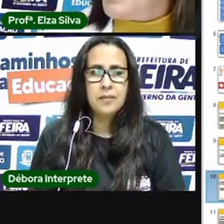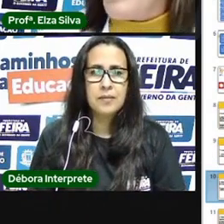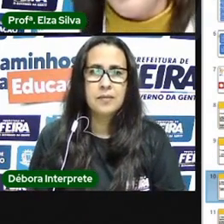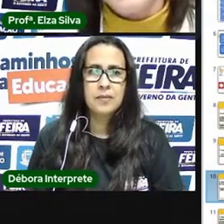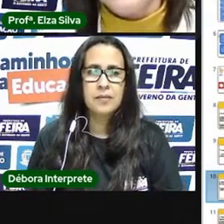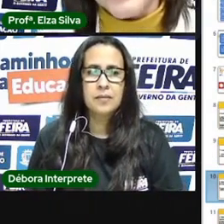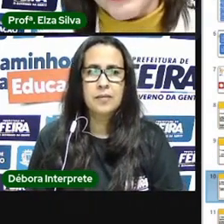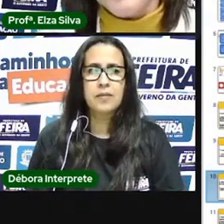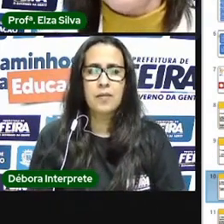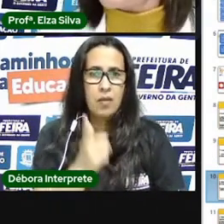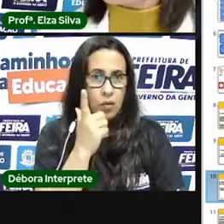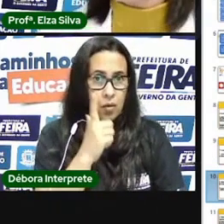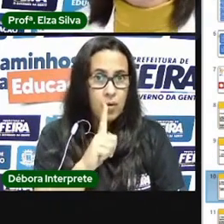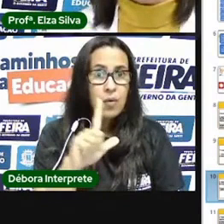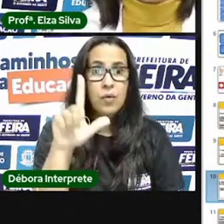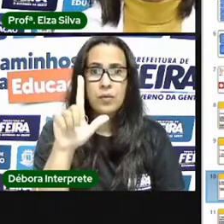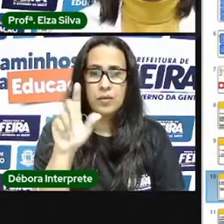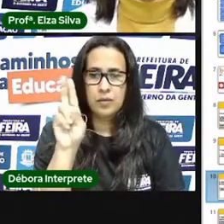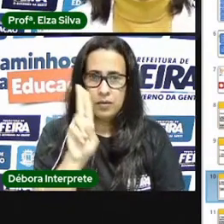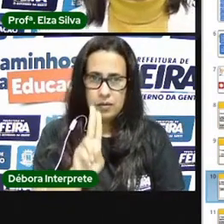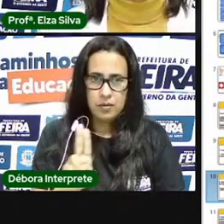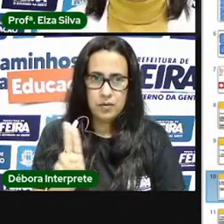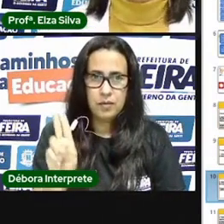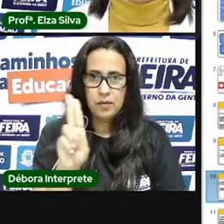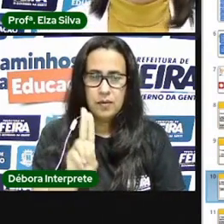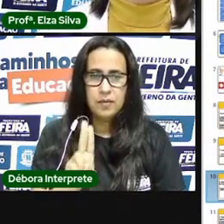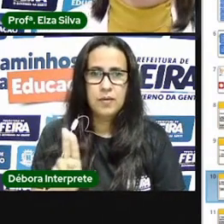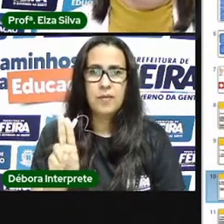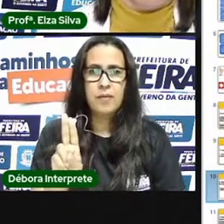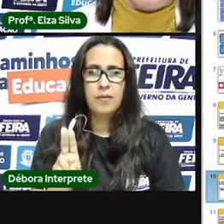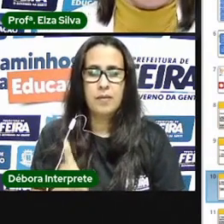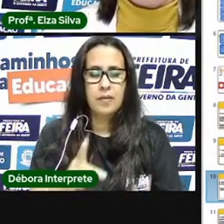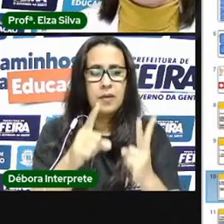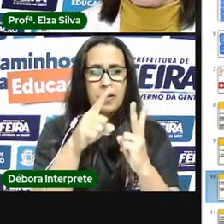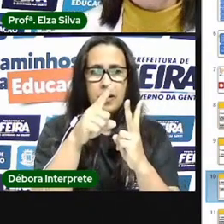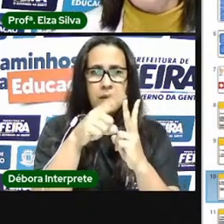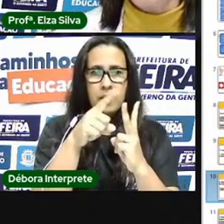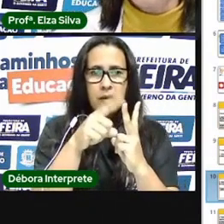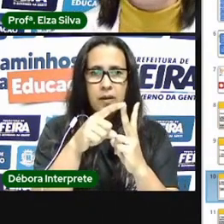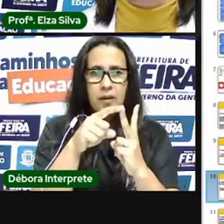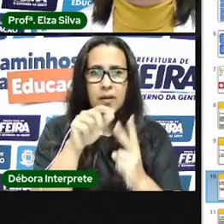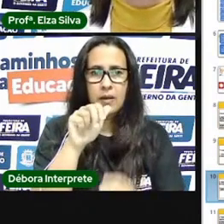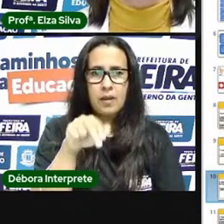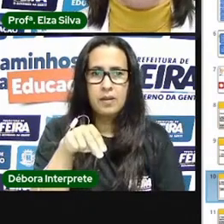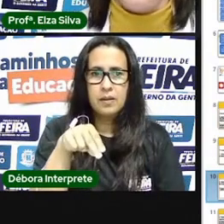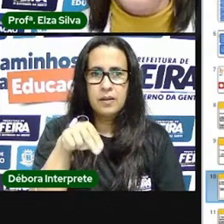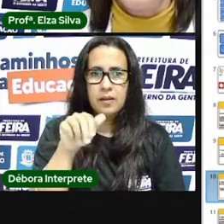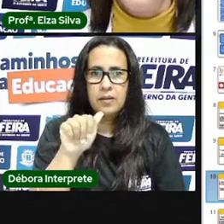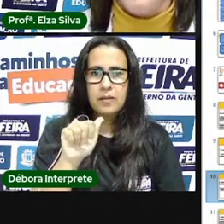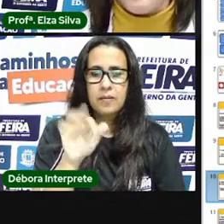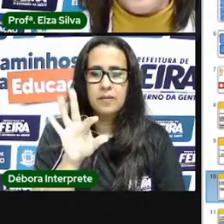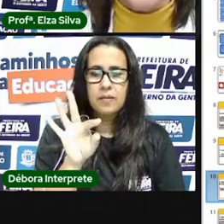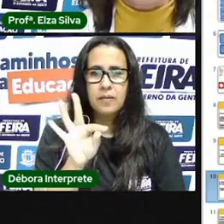uma outra função da obra de arte é chamada de naturalista. A palavra naturalista vem de natural.